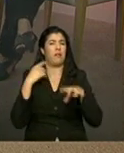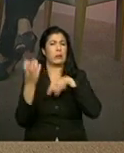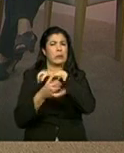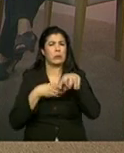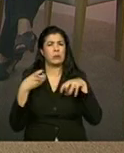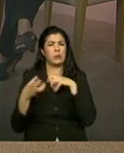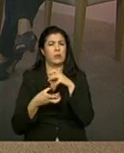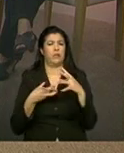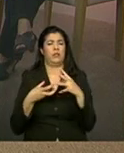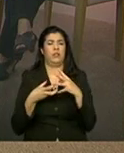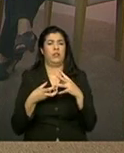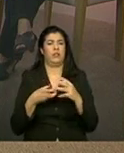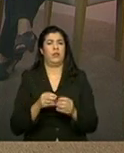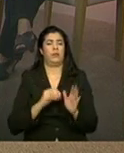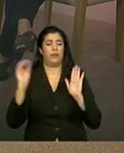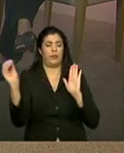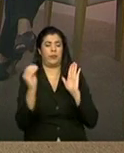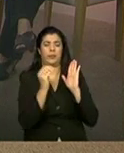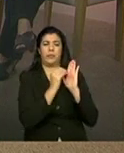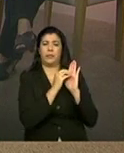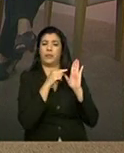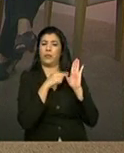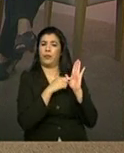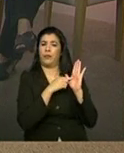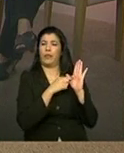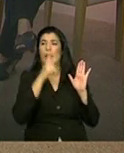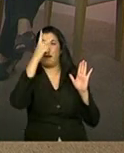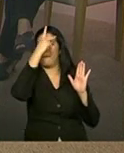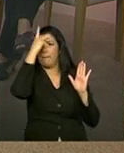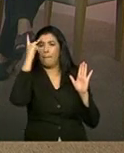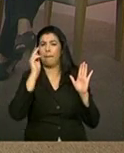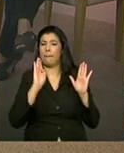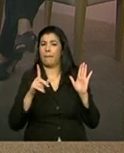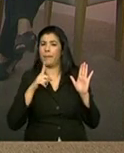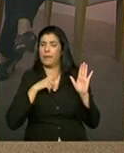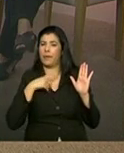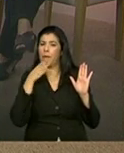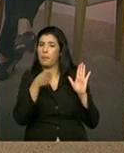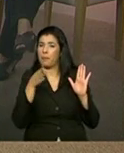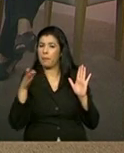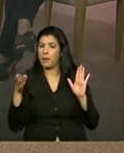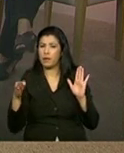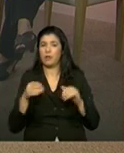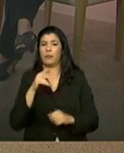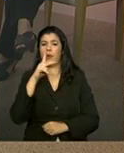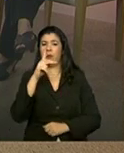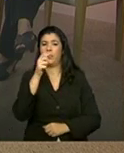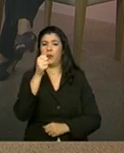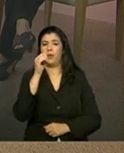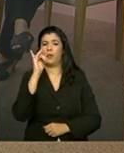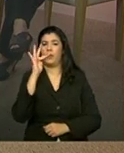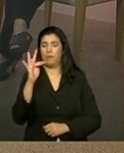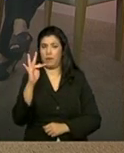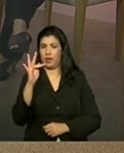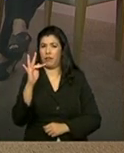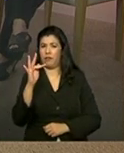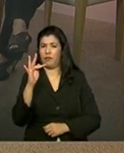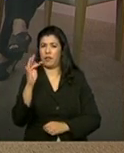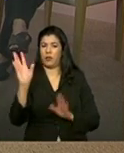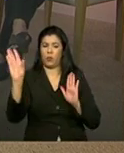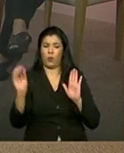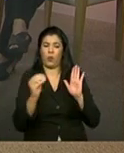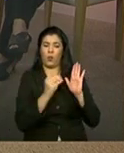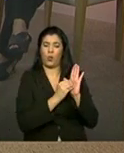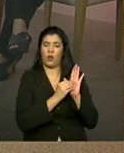entre colocar pessoas que participavam das oficinas do PAIF como participantes do